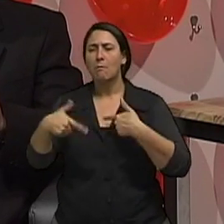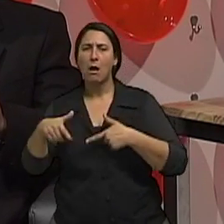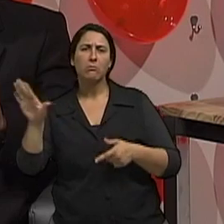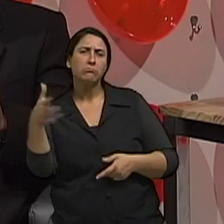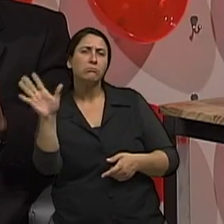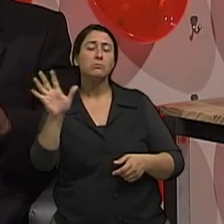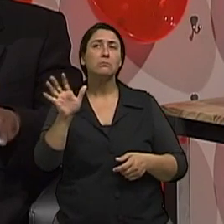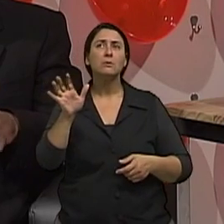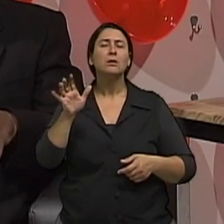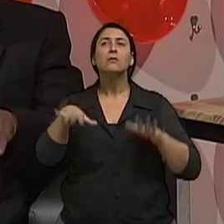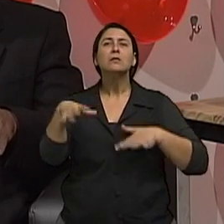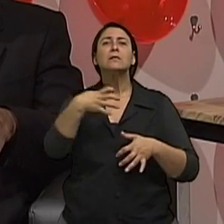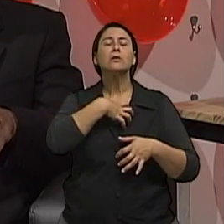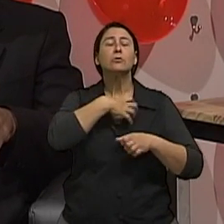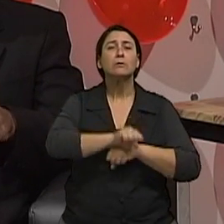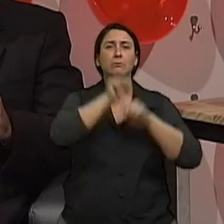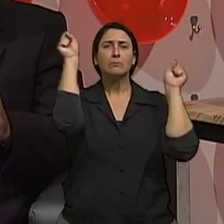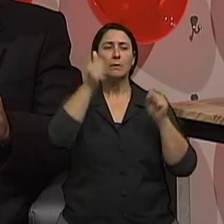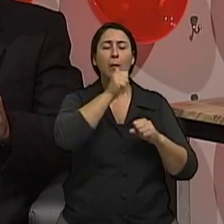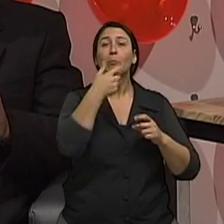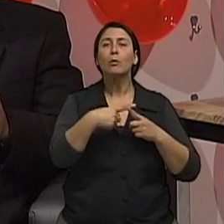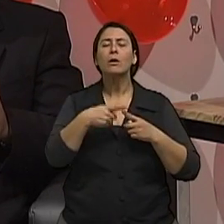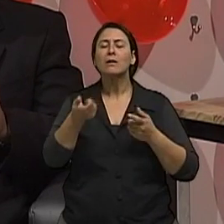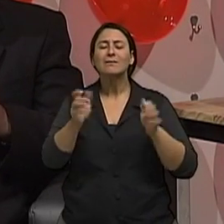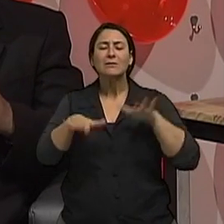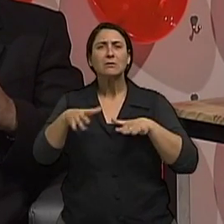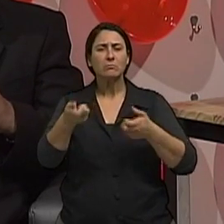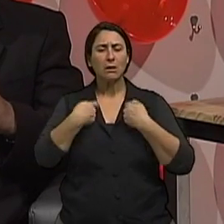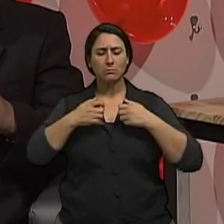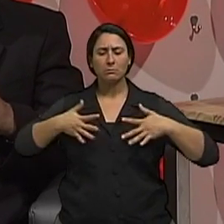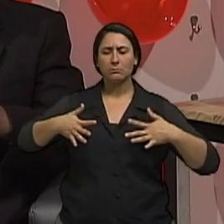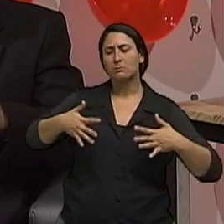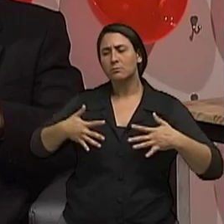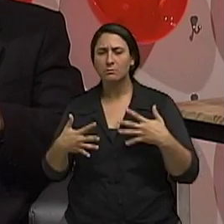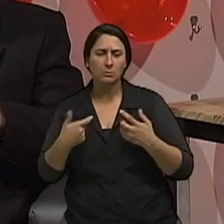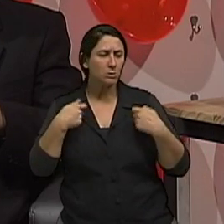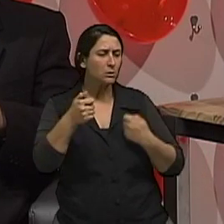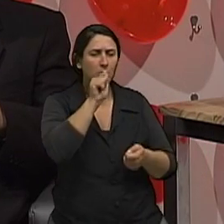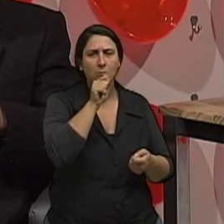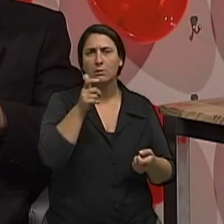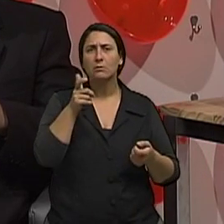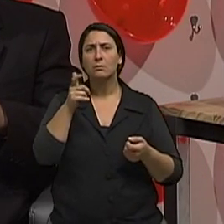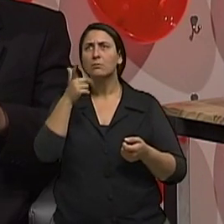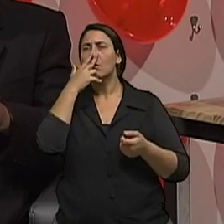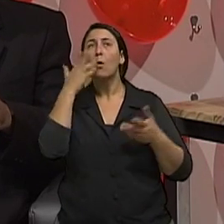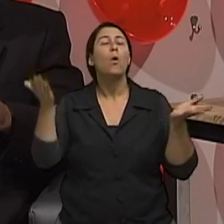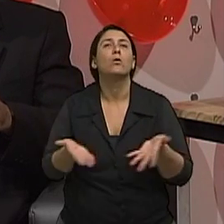que beber de manhã, porque senão ele continua tremendo e fica irritado, né. Ter essa necessidade, se eu não beber hoje,